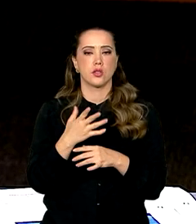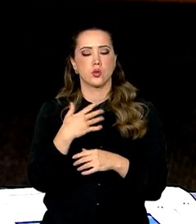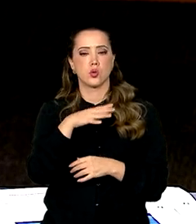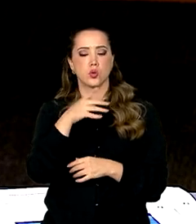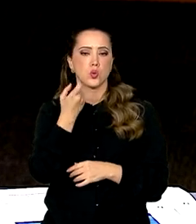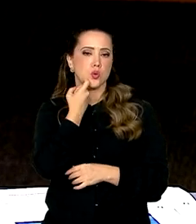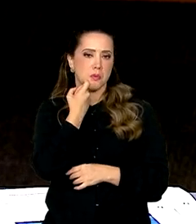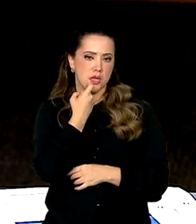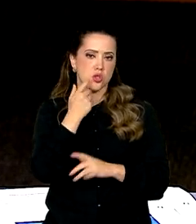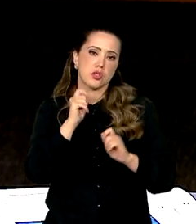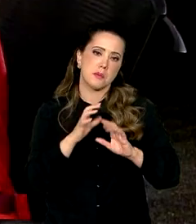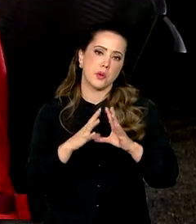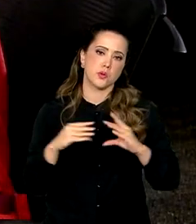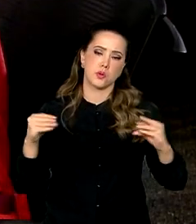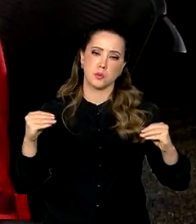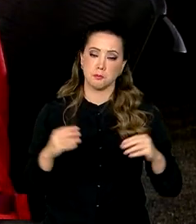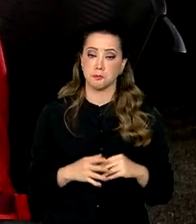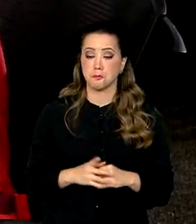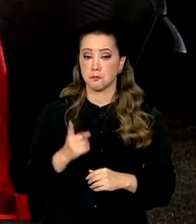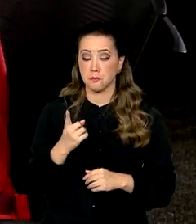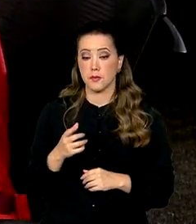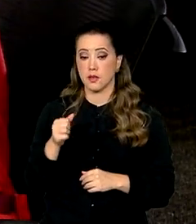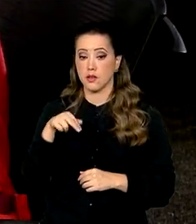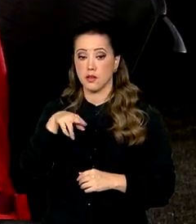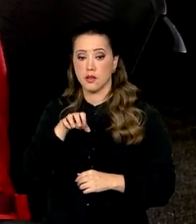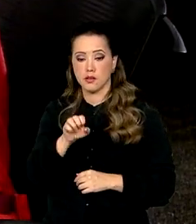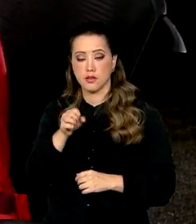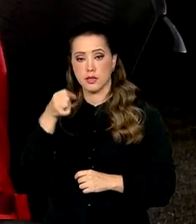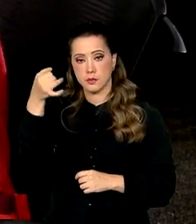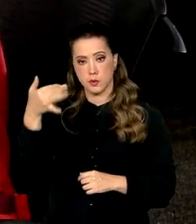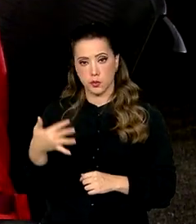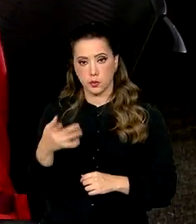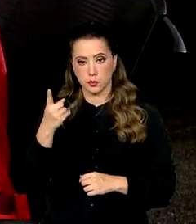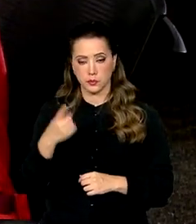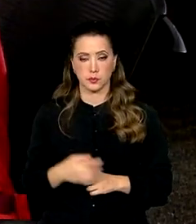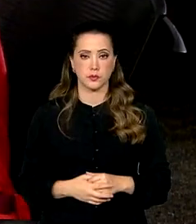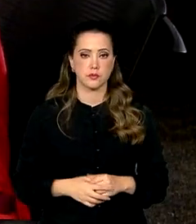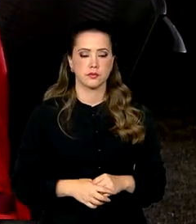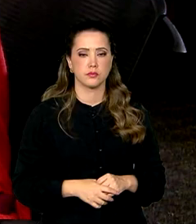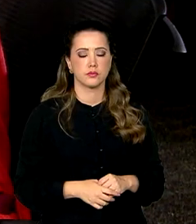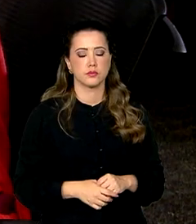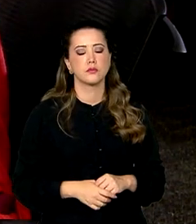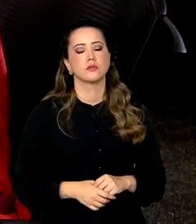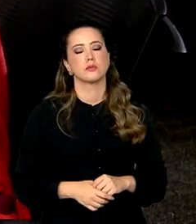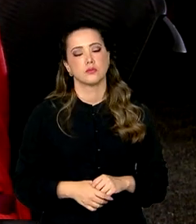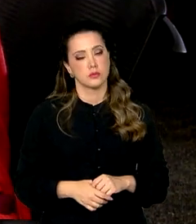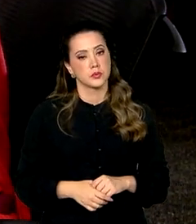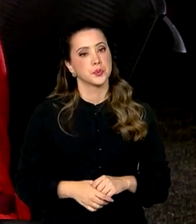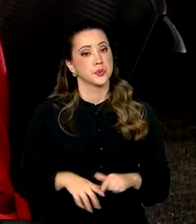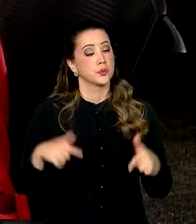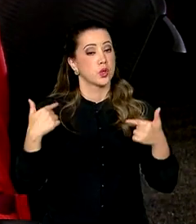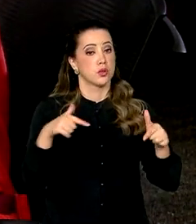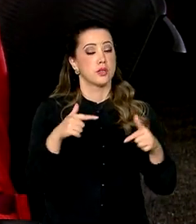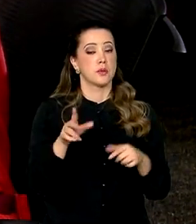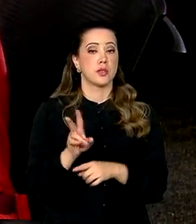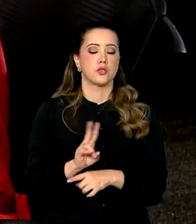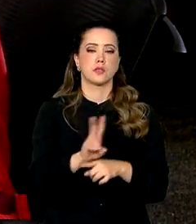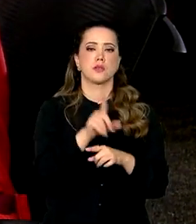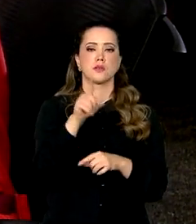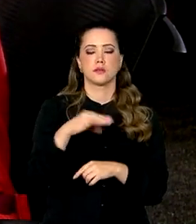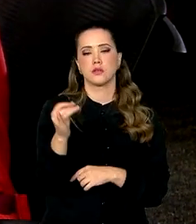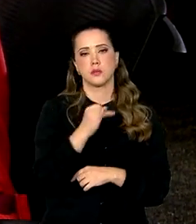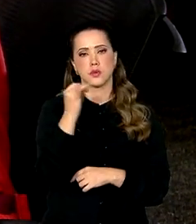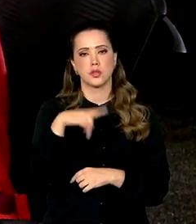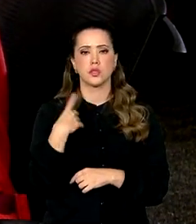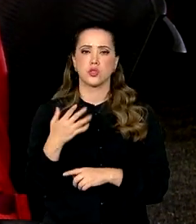de peixes ameaçadas. E André de Paula respondeu. O trabalho de fiscalização, ele é importante. A gente tem